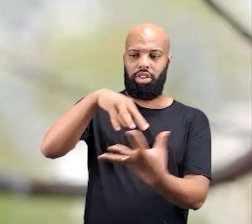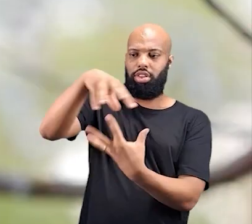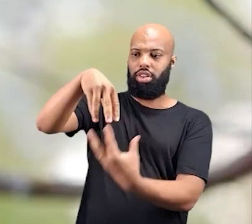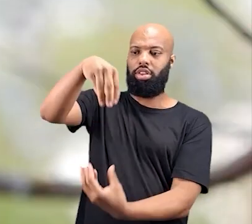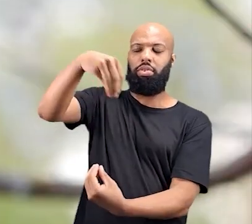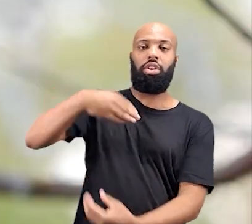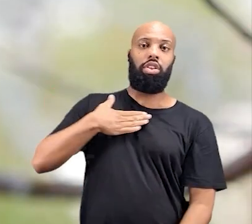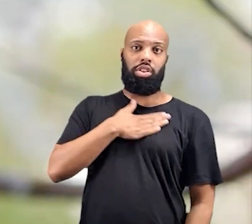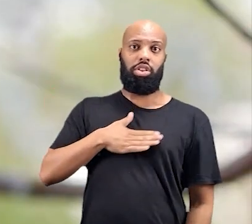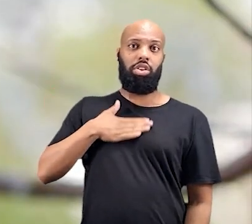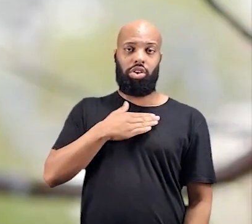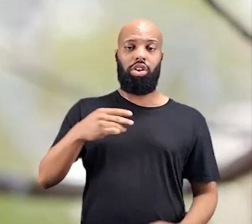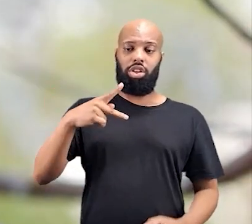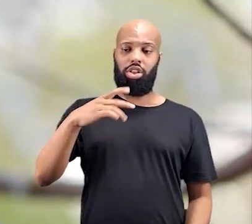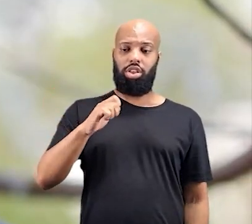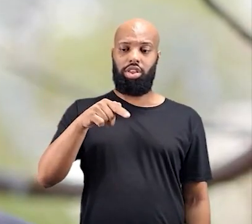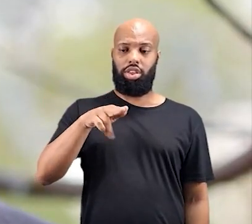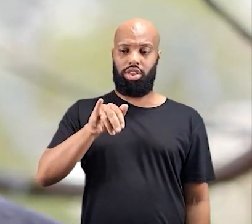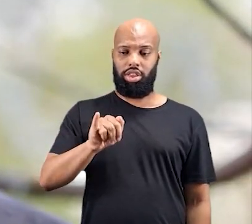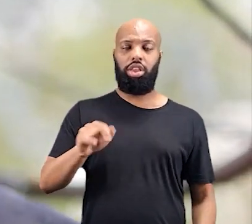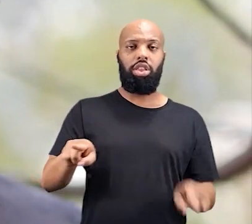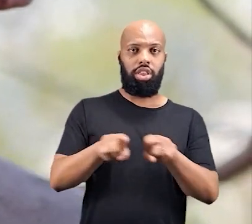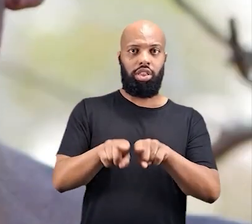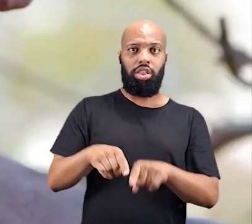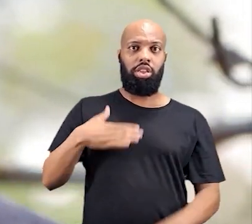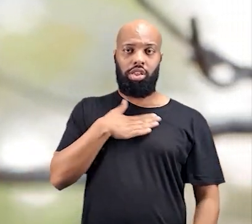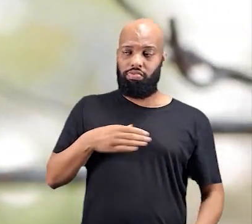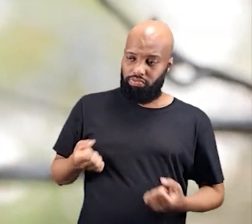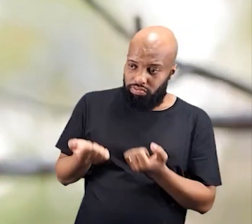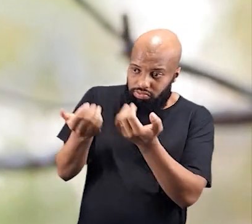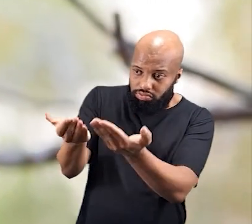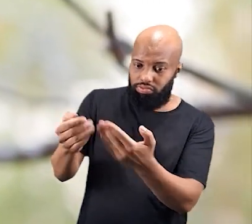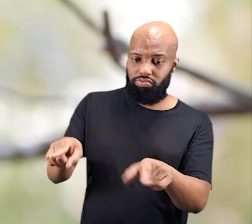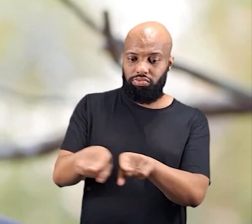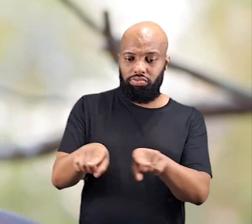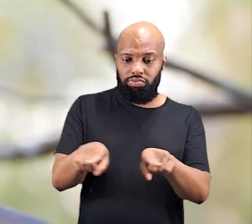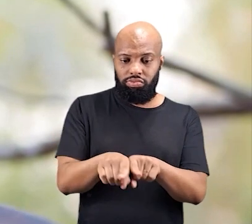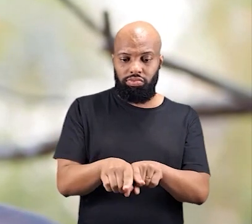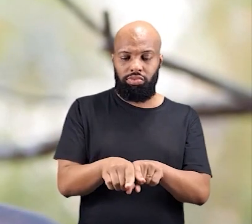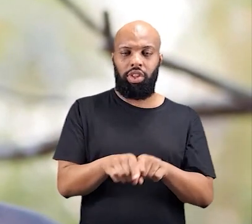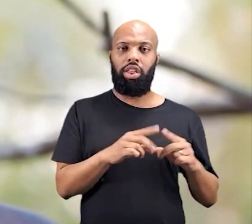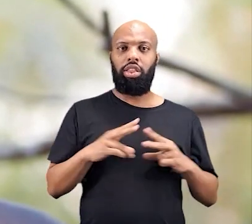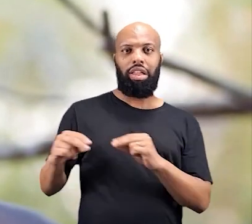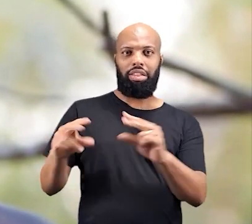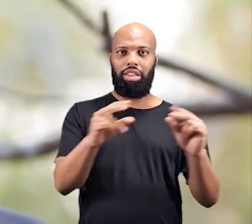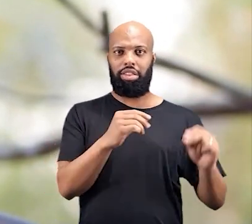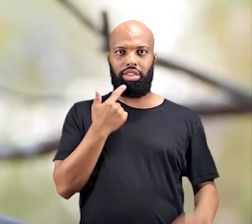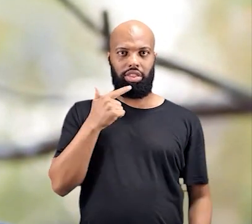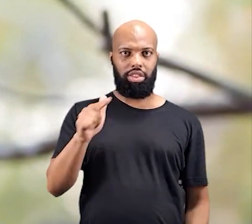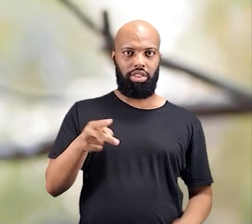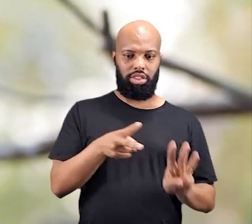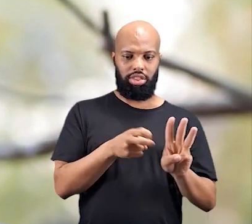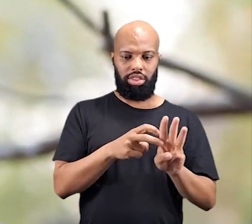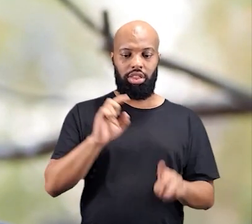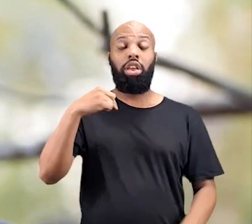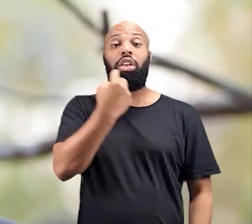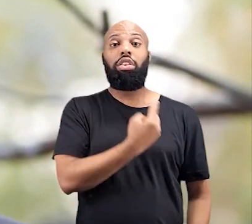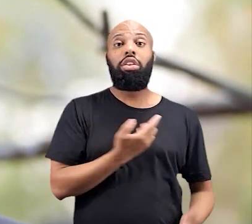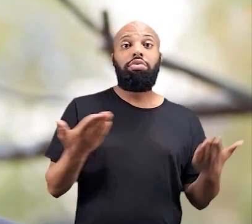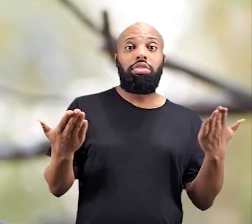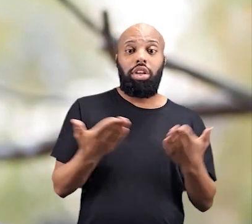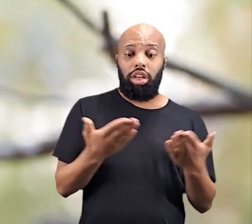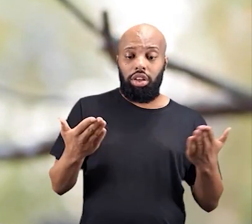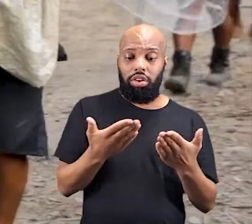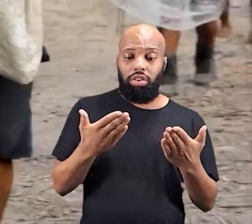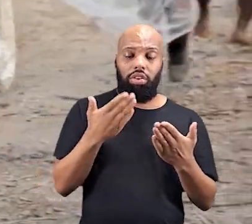Nós estamos colocando o cavalo no rosto, para proteger a gente do peixe. Porque os peixes vão pular